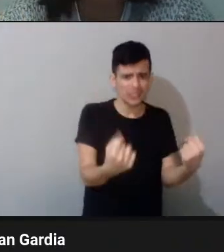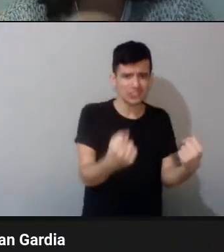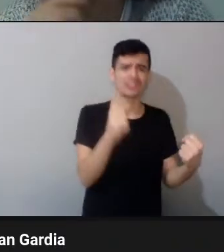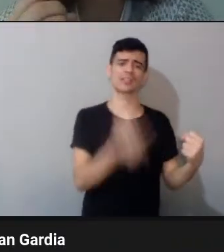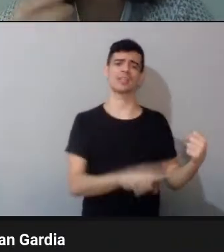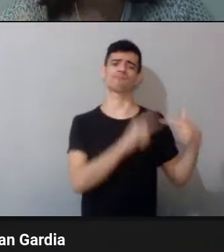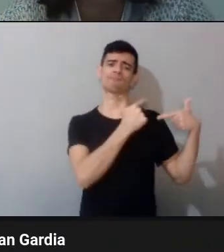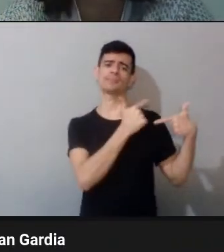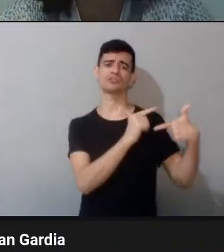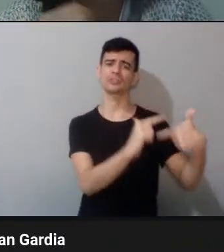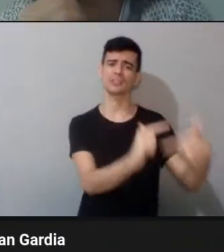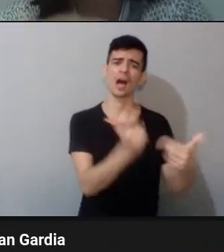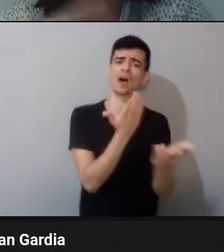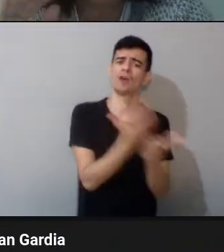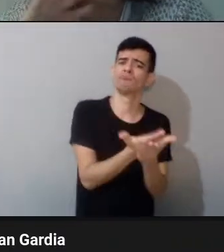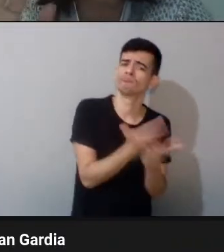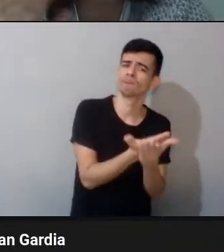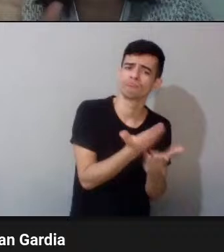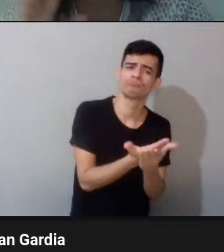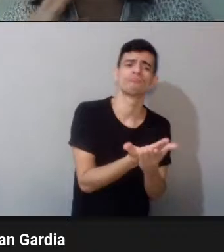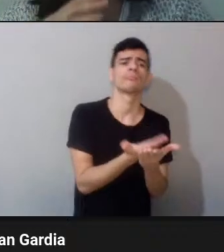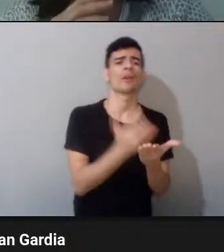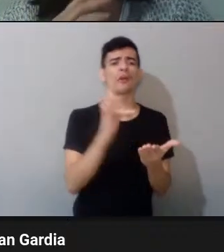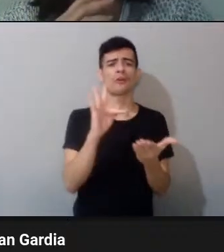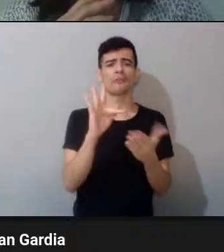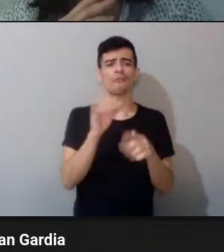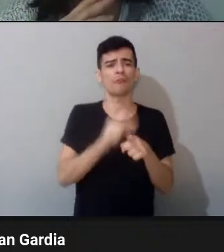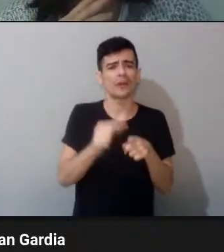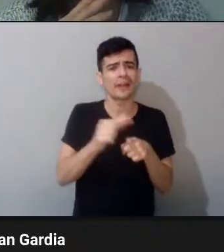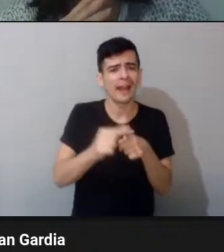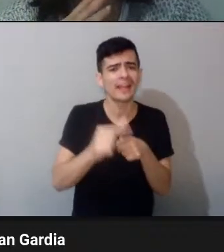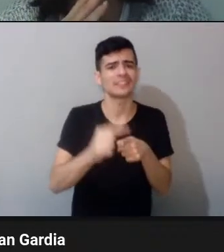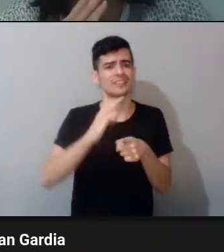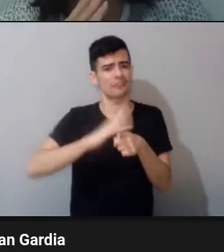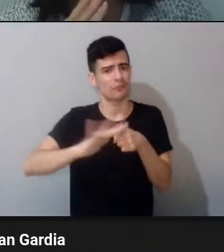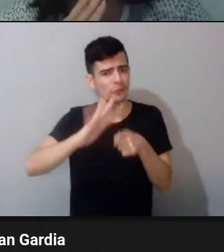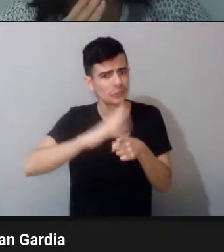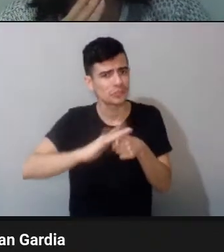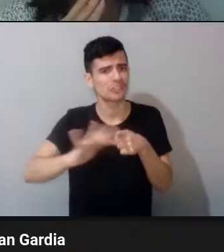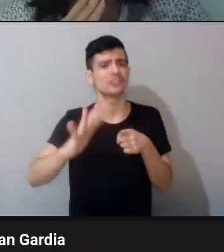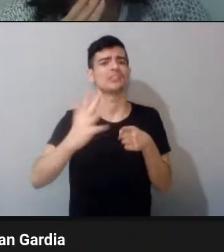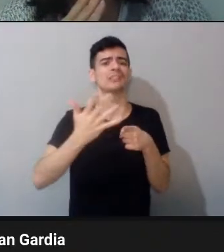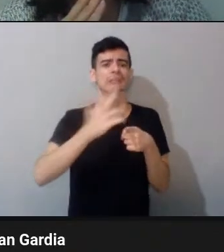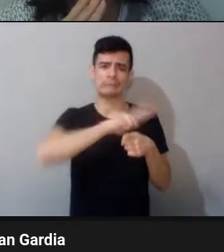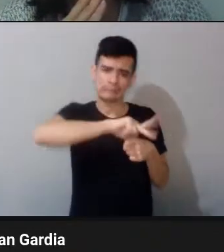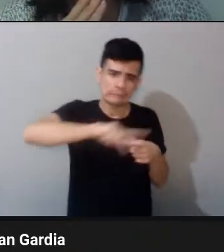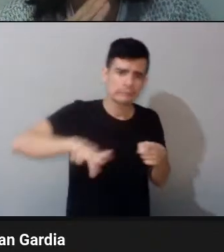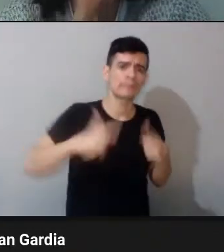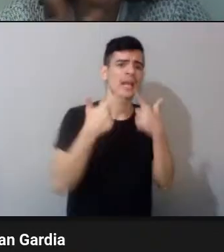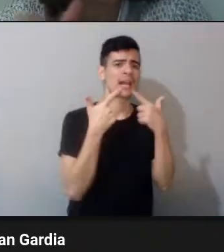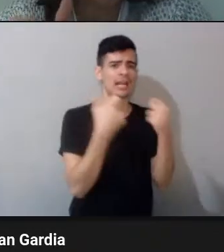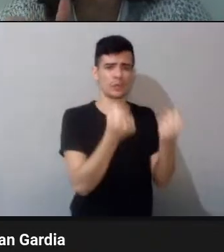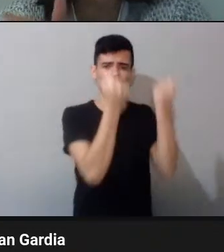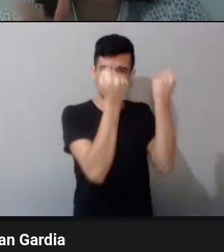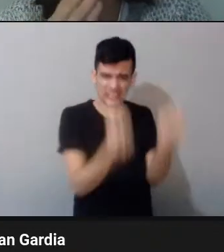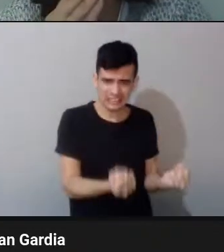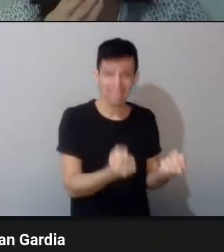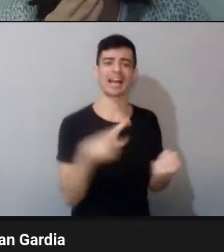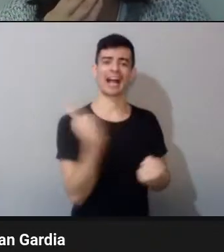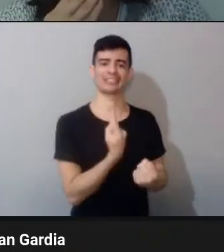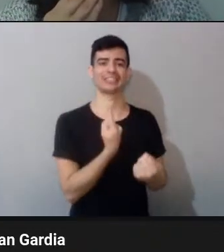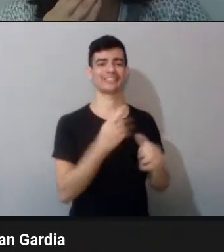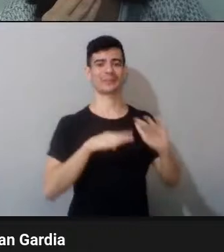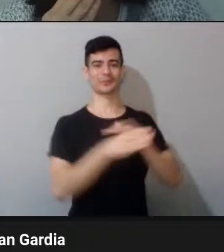muito a fonética, a fonologia, a linguística hardcore, né? E essa é a